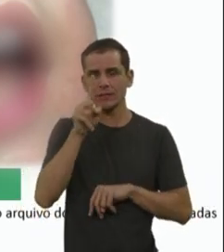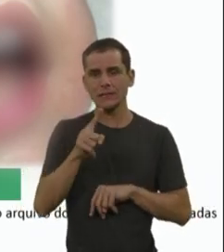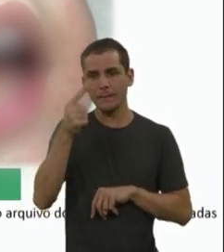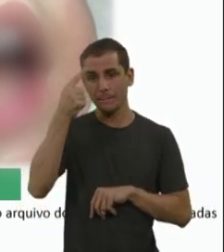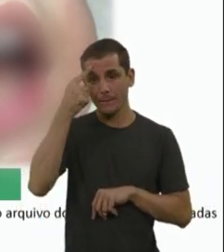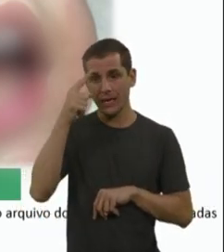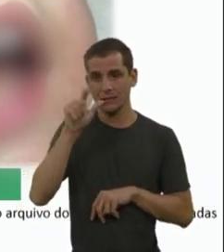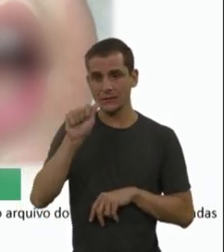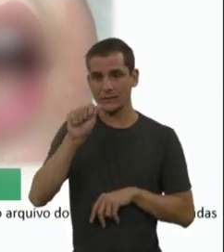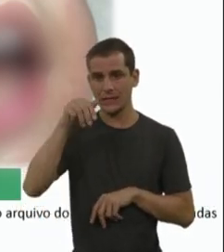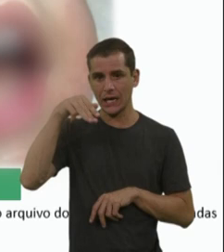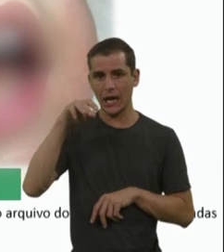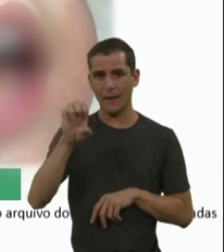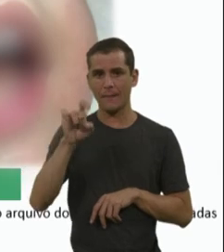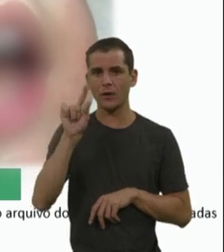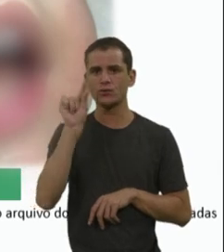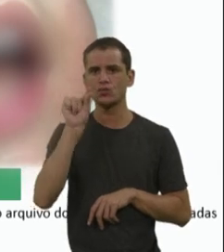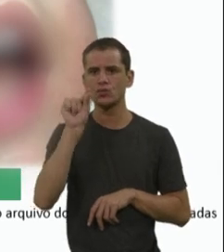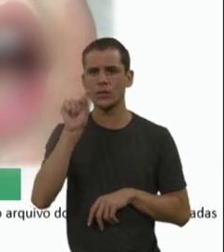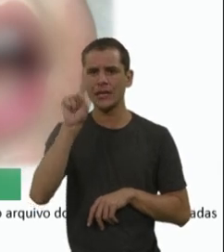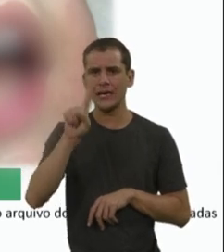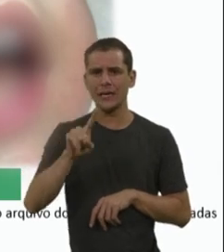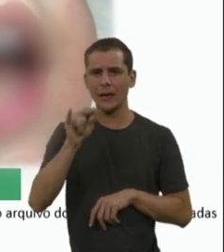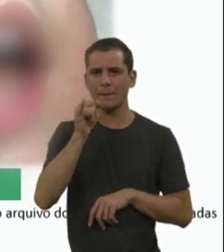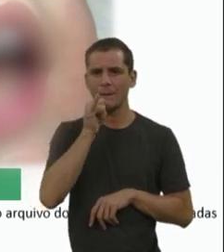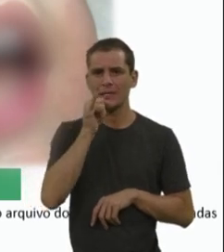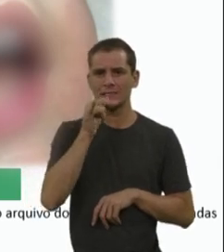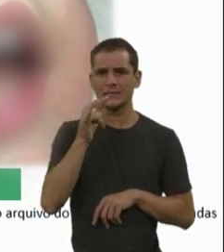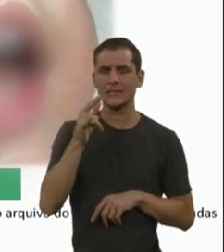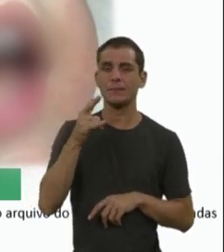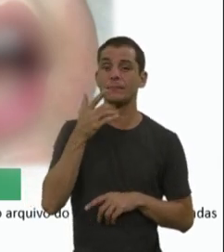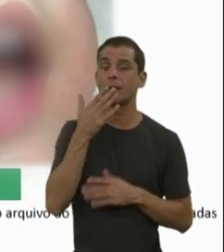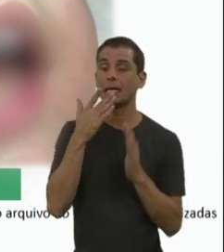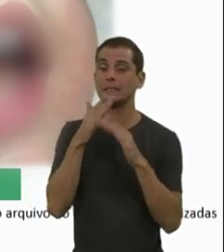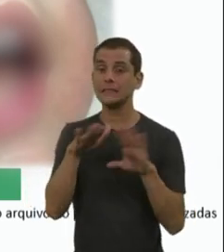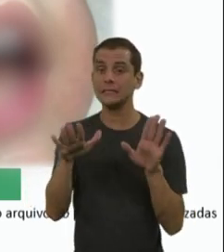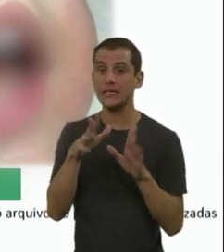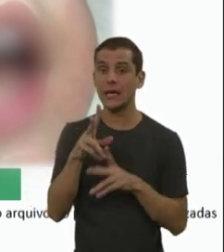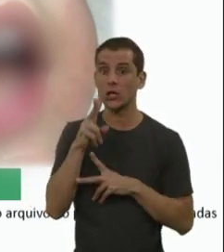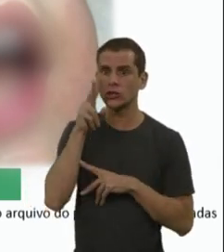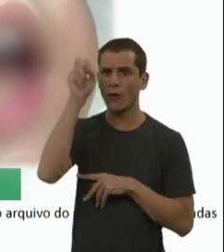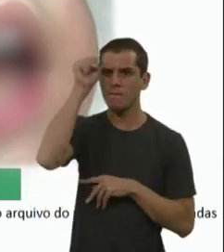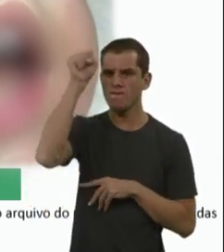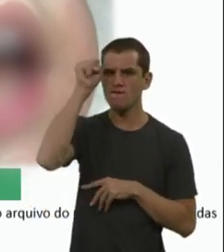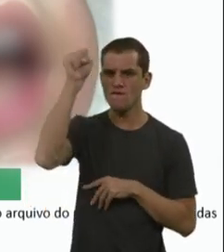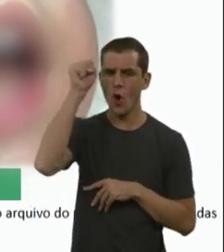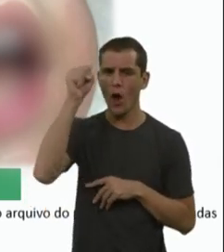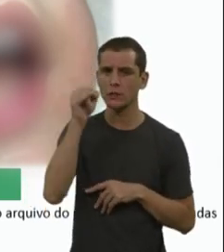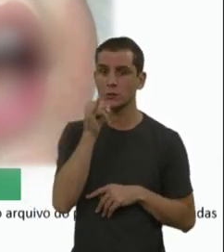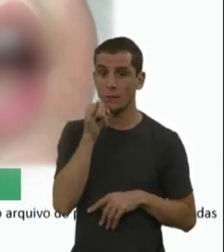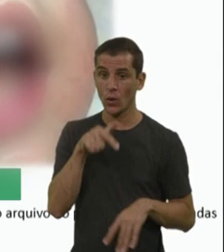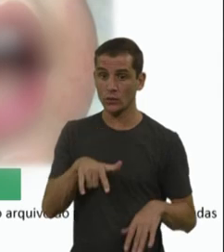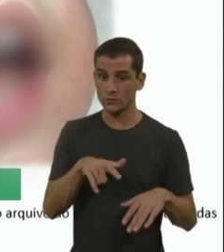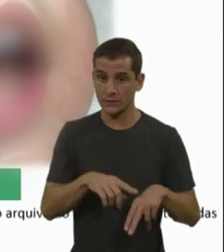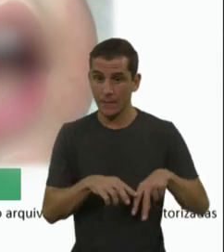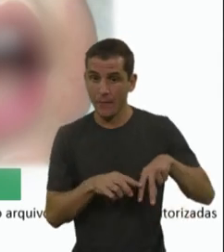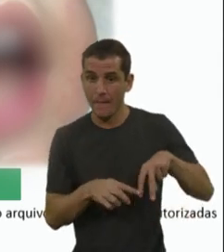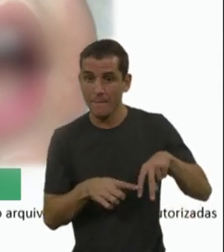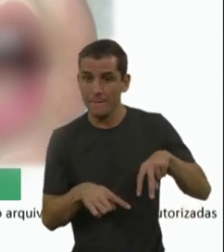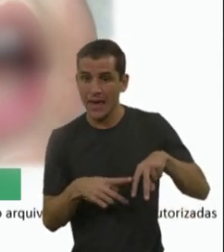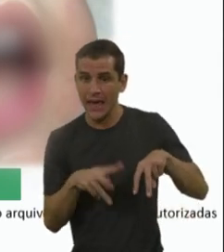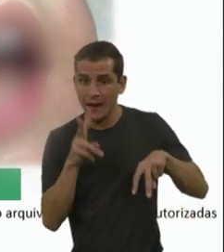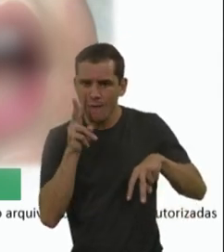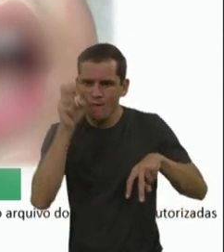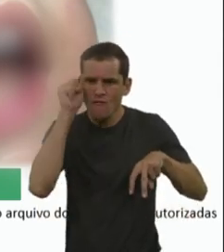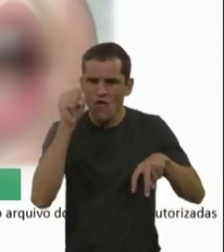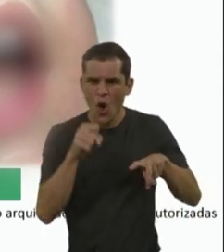âmina numa criança que tem um déficit de força muito maior. Então nos membros inferiores em comparação aos membros superiores. Então a gente vê a criança